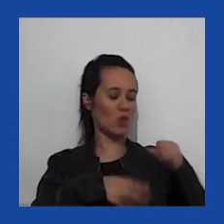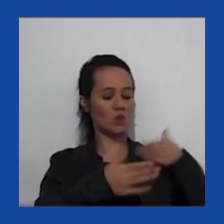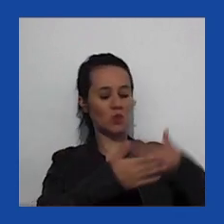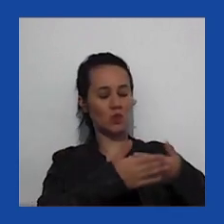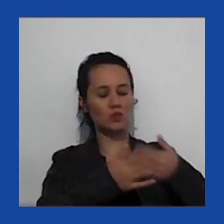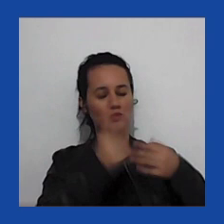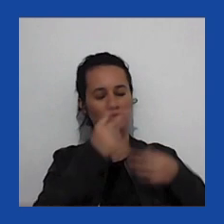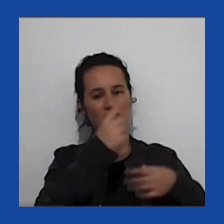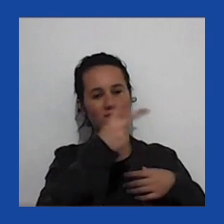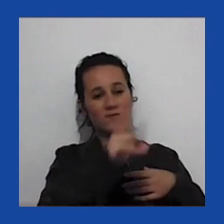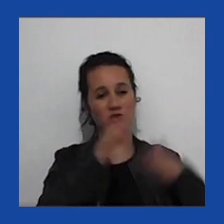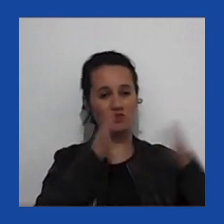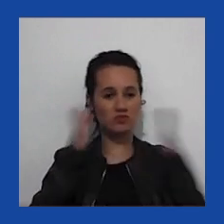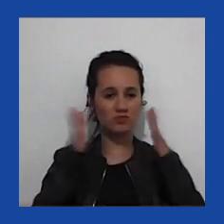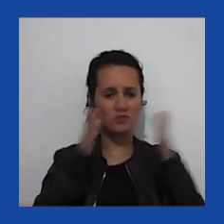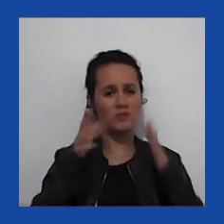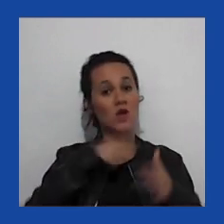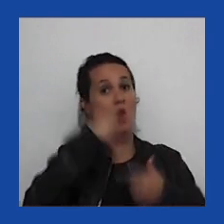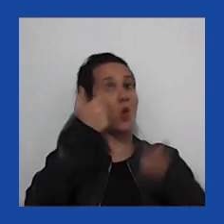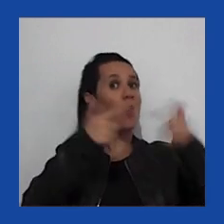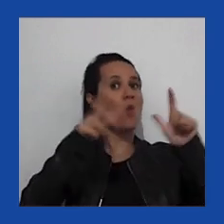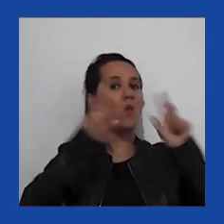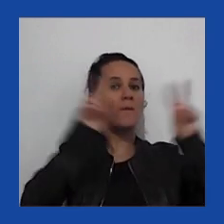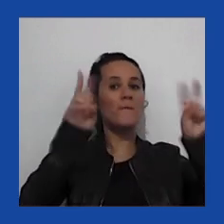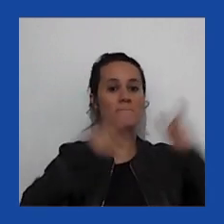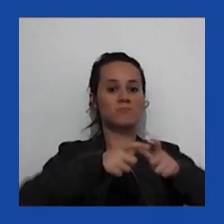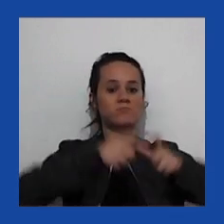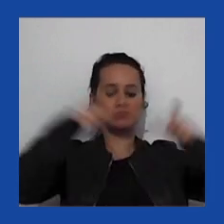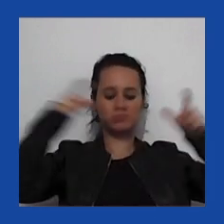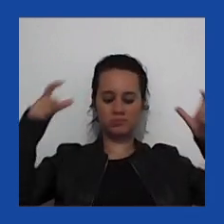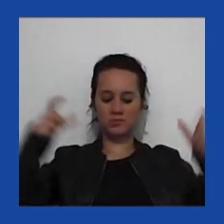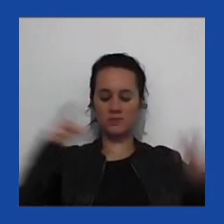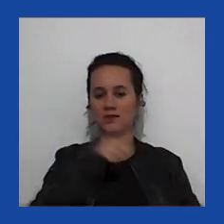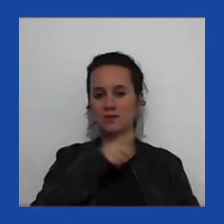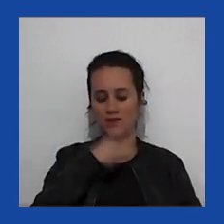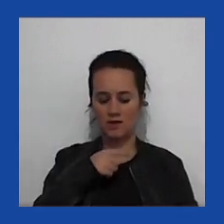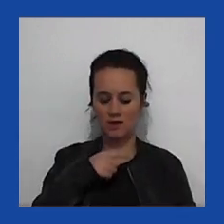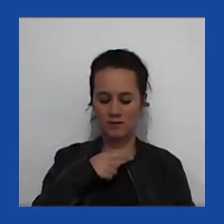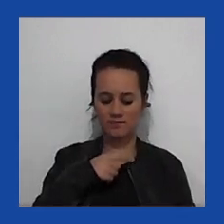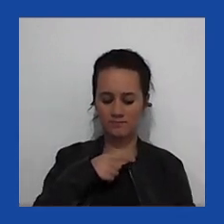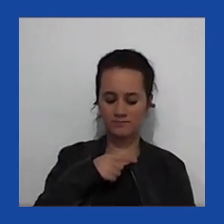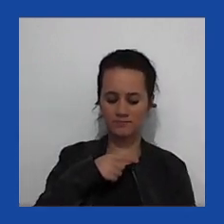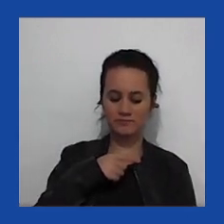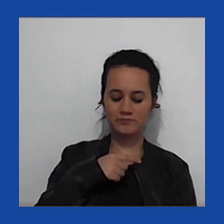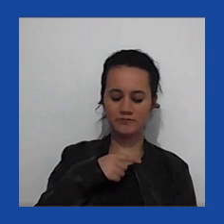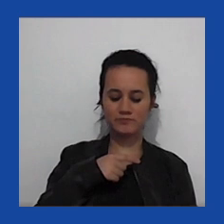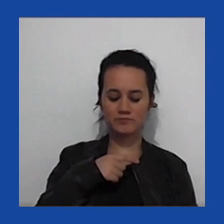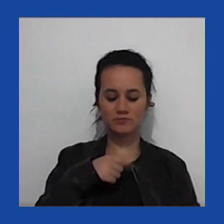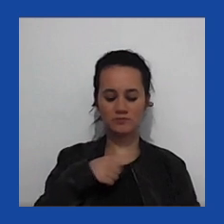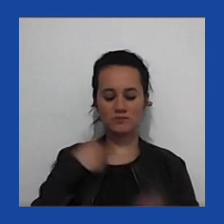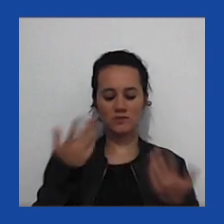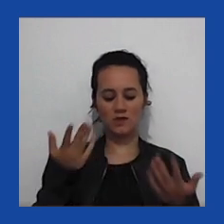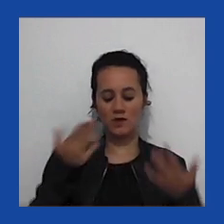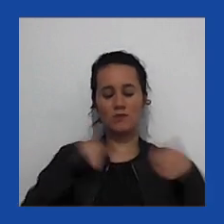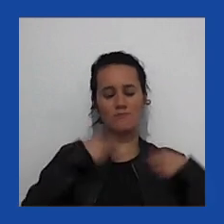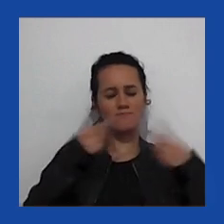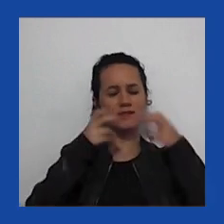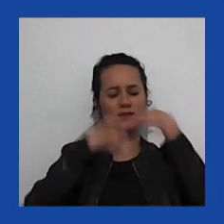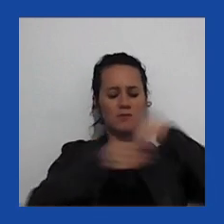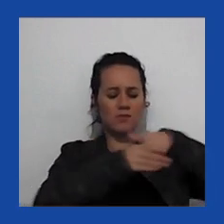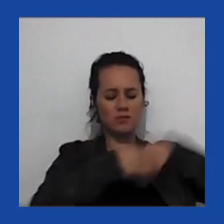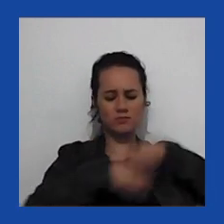mas tem outros partidos crescendo, e eu acho que as eleições municipais